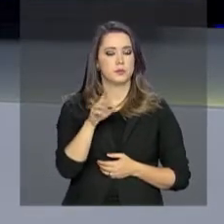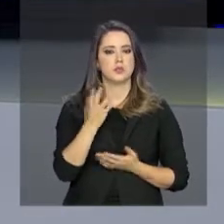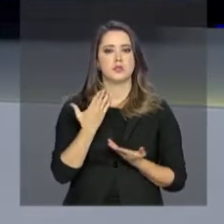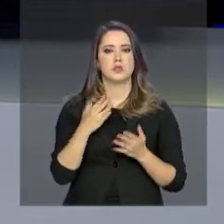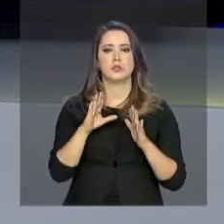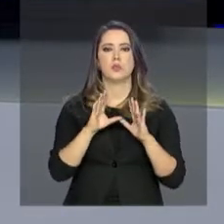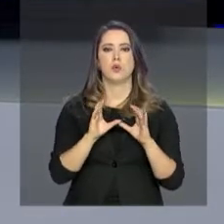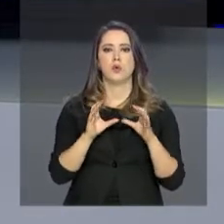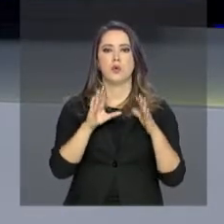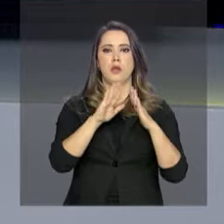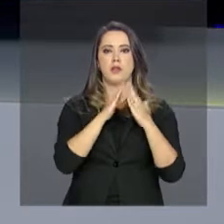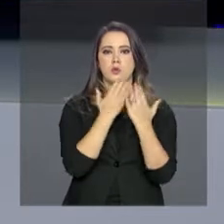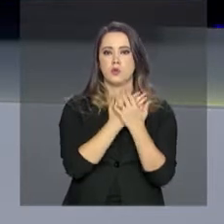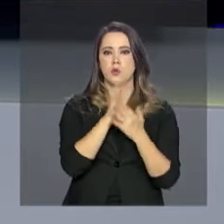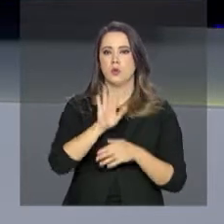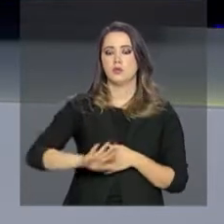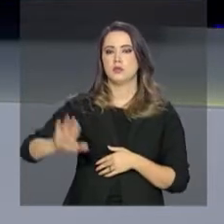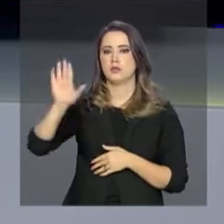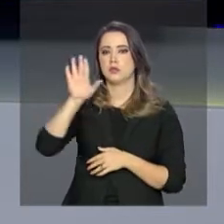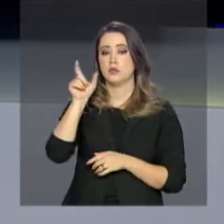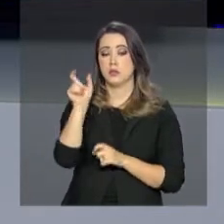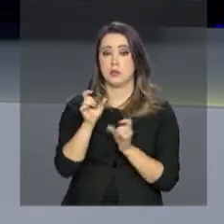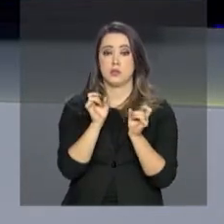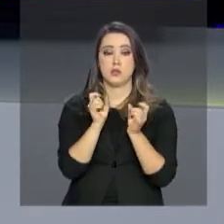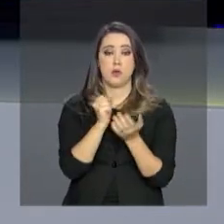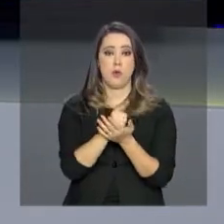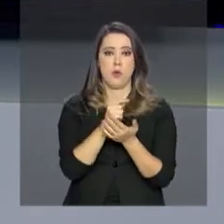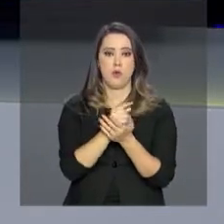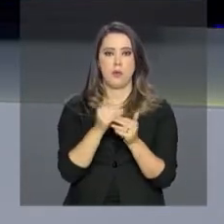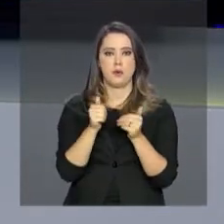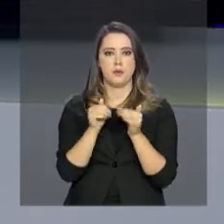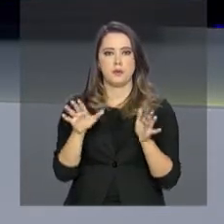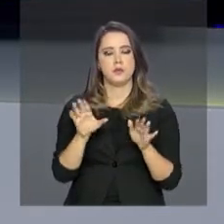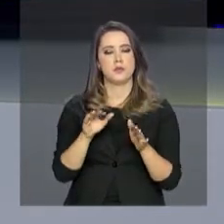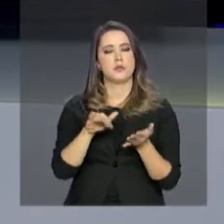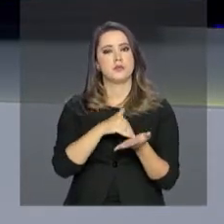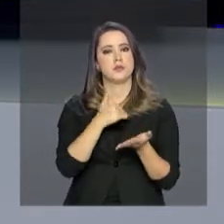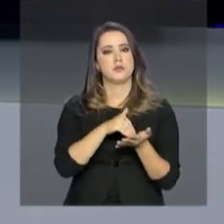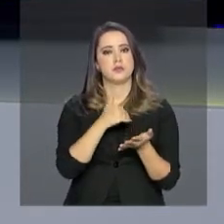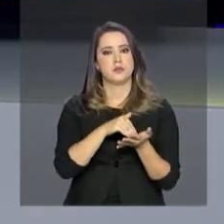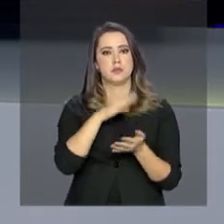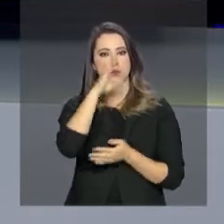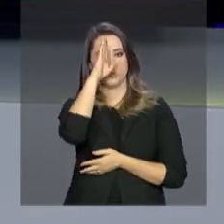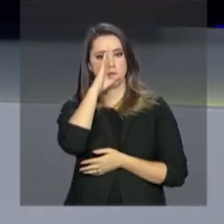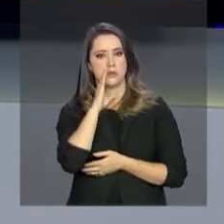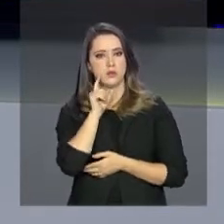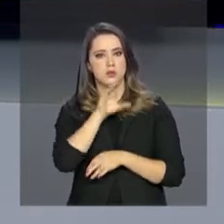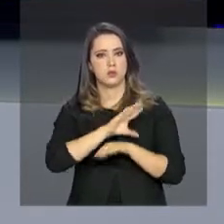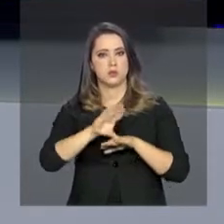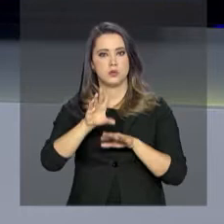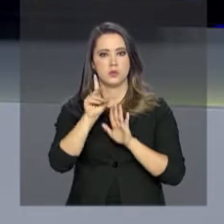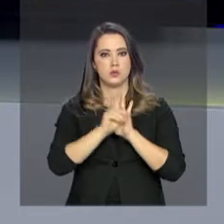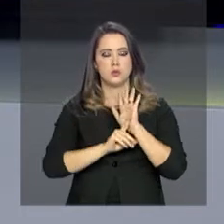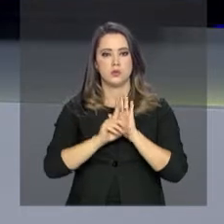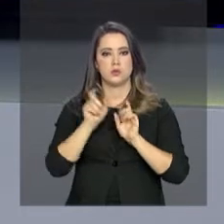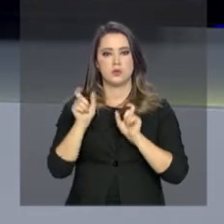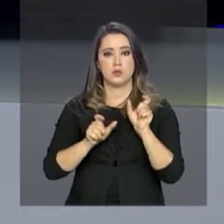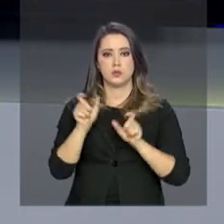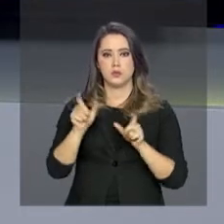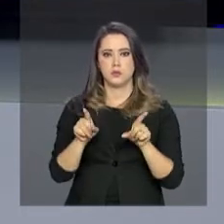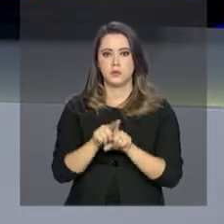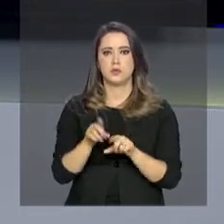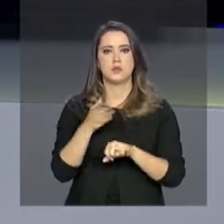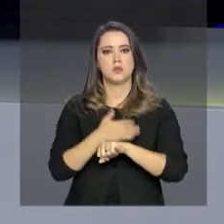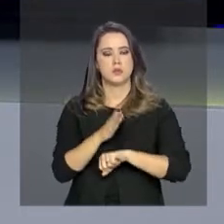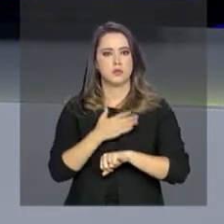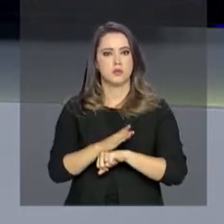Nacional do Consumidor, do Ministério da Justiça, abriu inscrições para cursos gratuitos à distância nas áreas de Direito do Consumidor e de